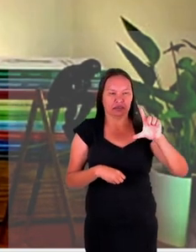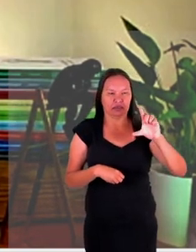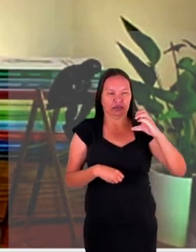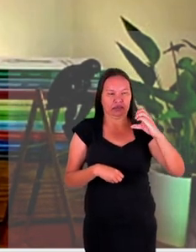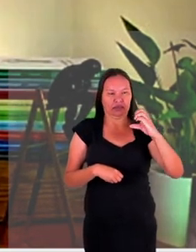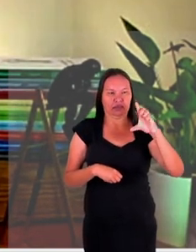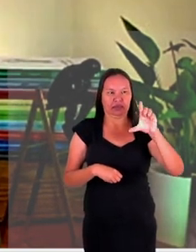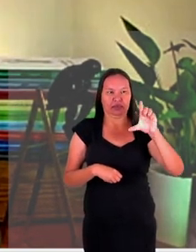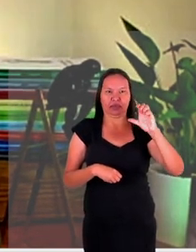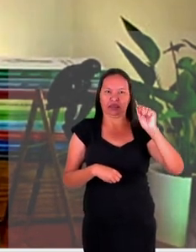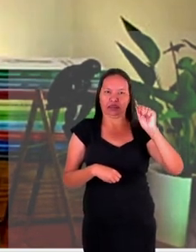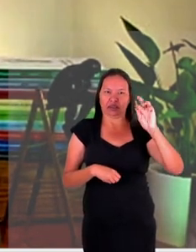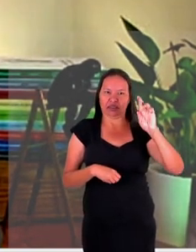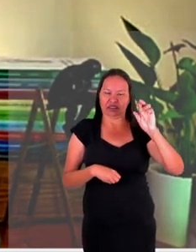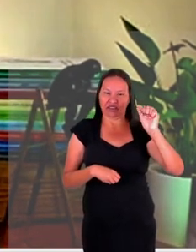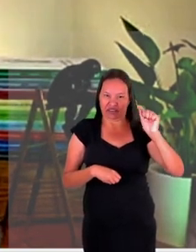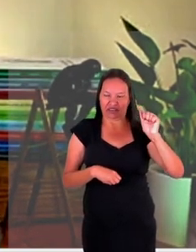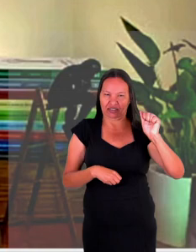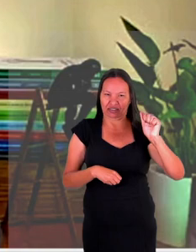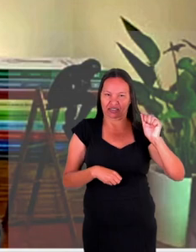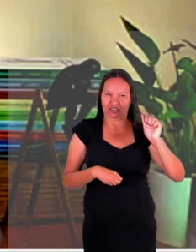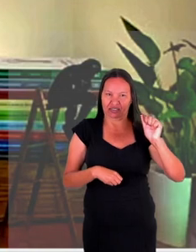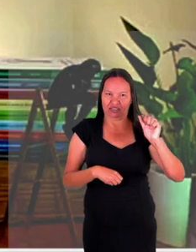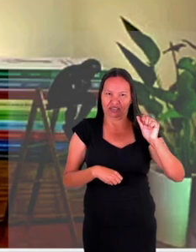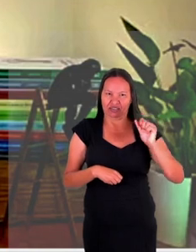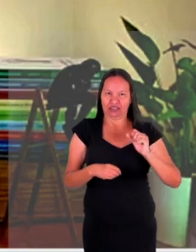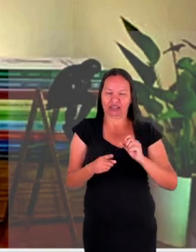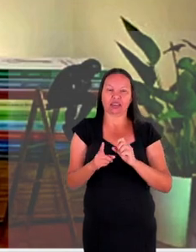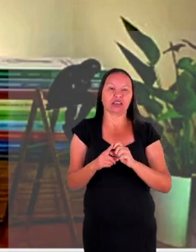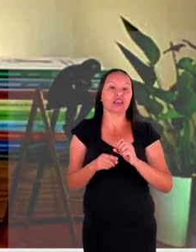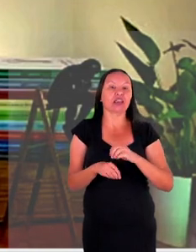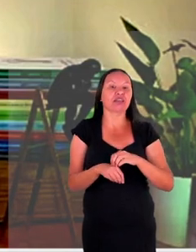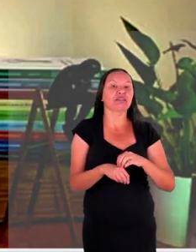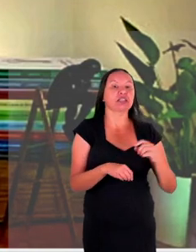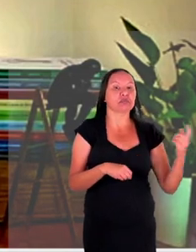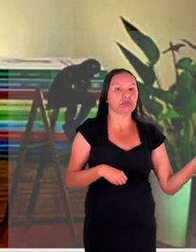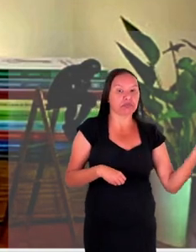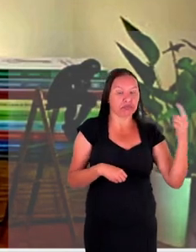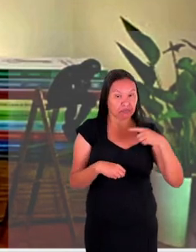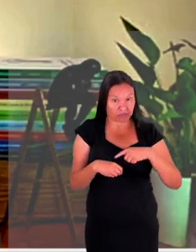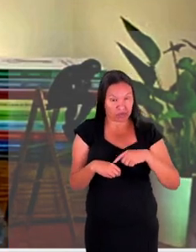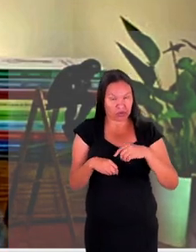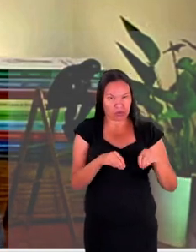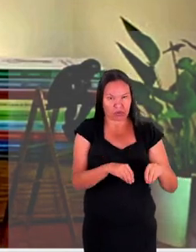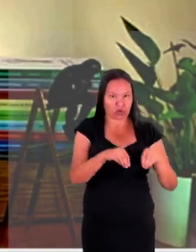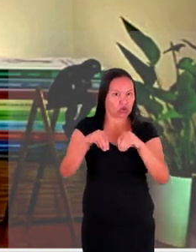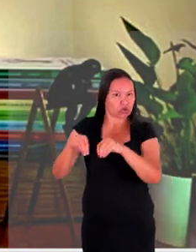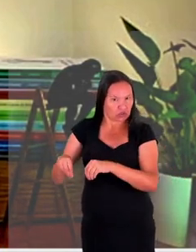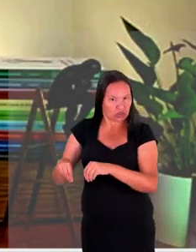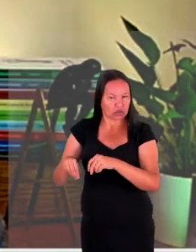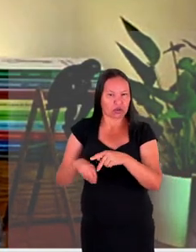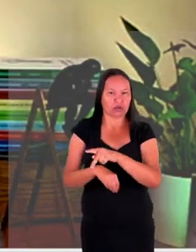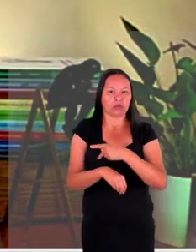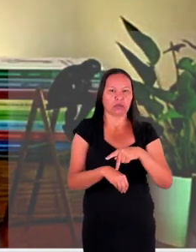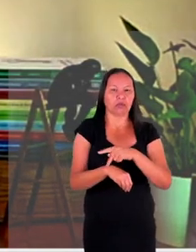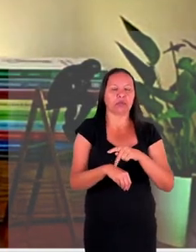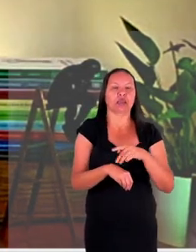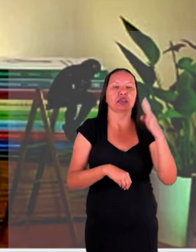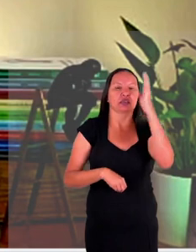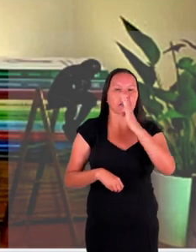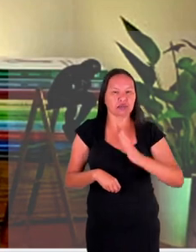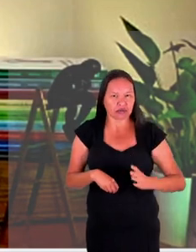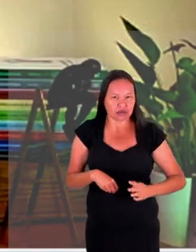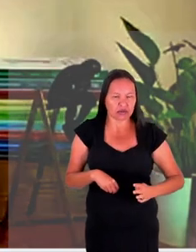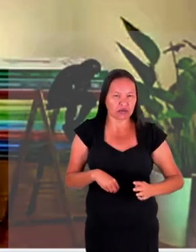já tem um planejamento ou já teve demandas de ucranianos que vieram para o Brasil e que desejam voltar para